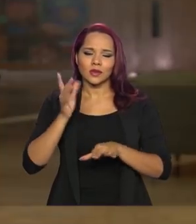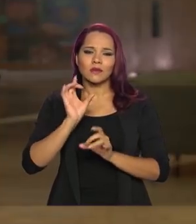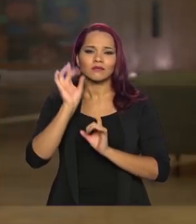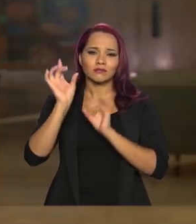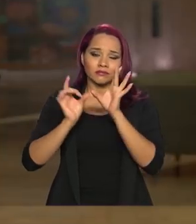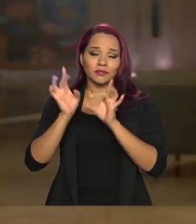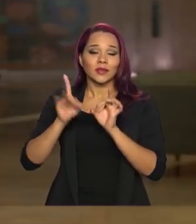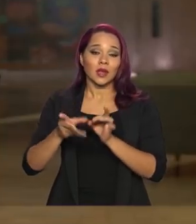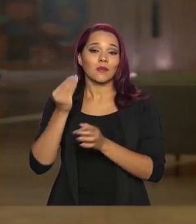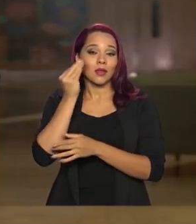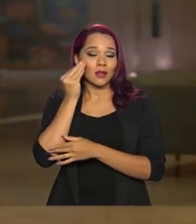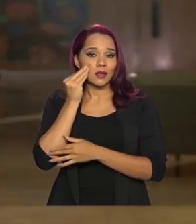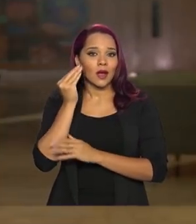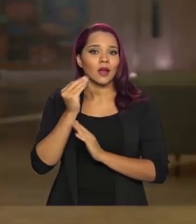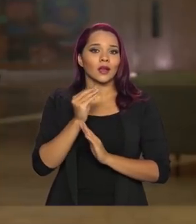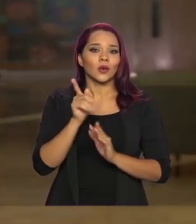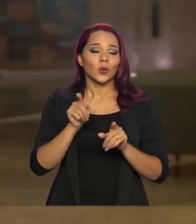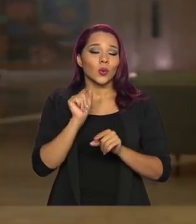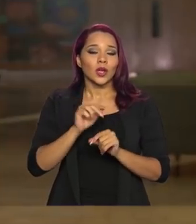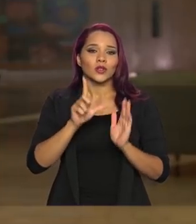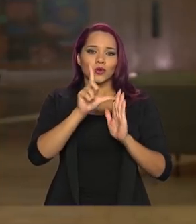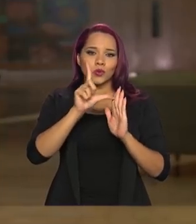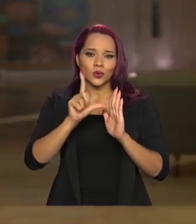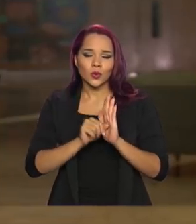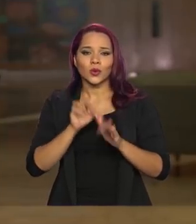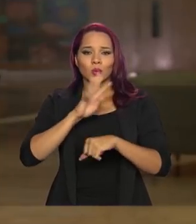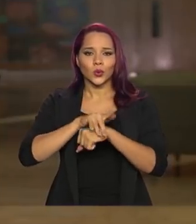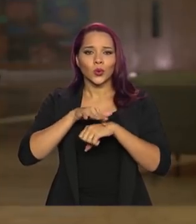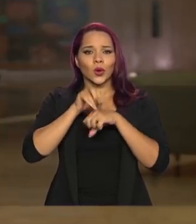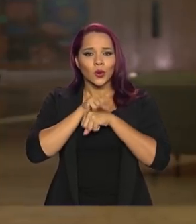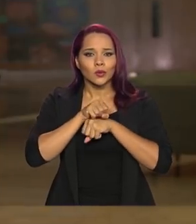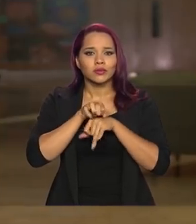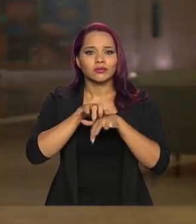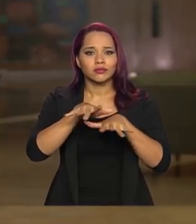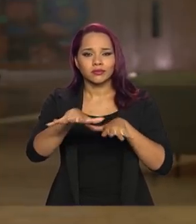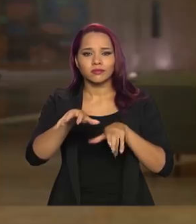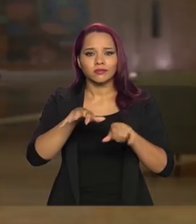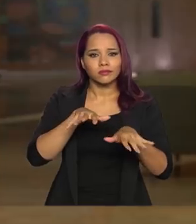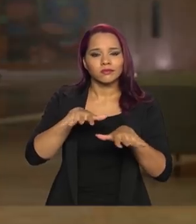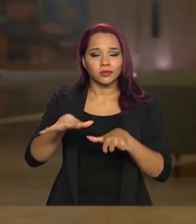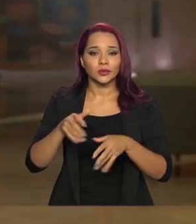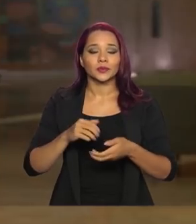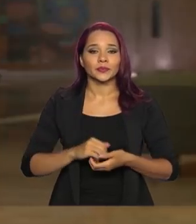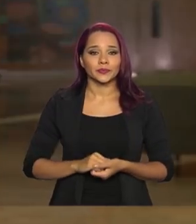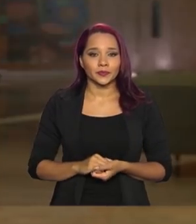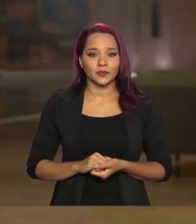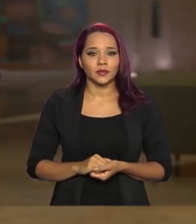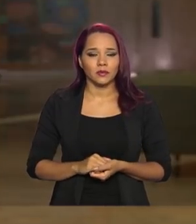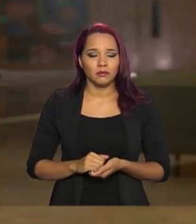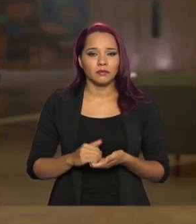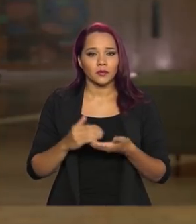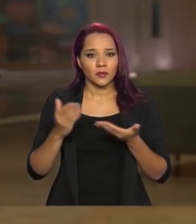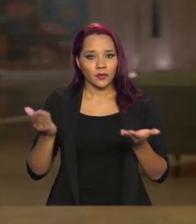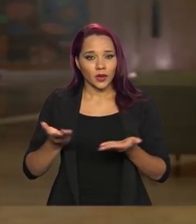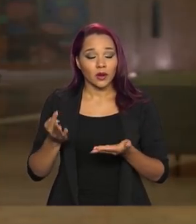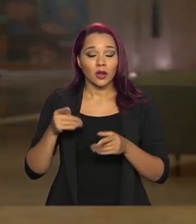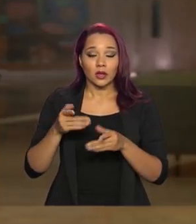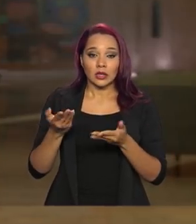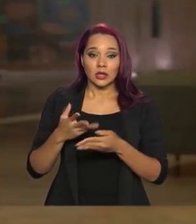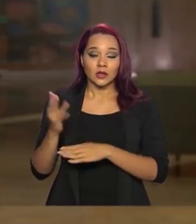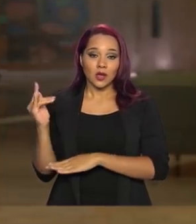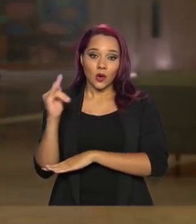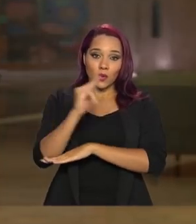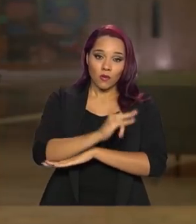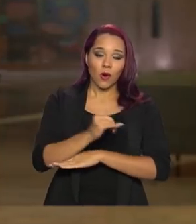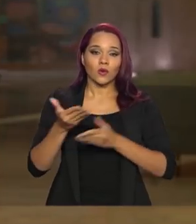para tentar diminuir os riscos de disseminação do coronavírus. Em relação aos aeroportos e